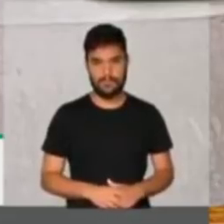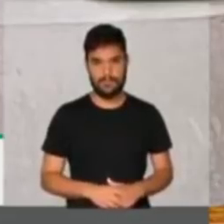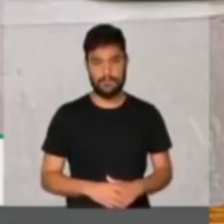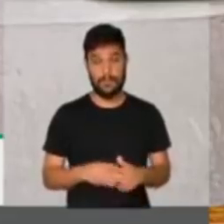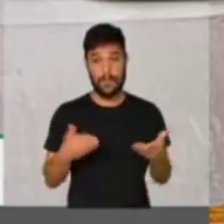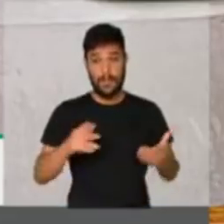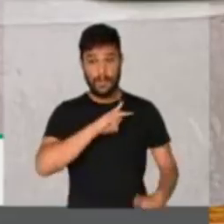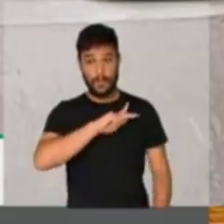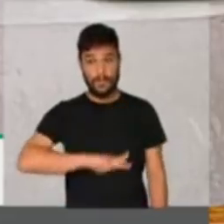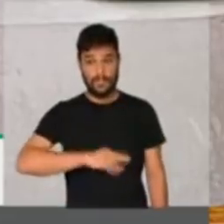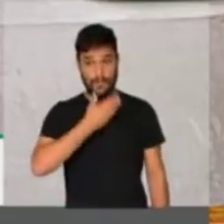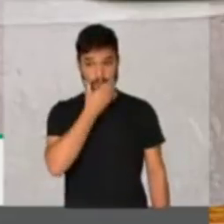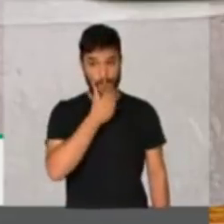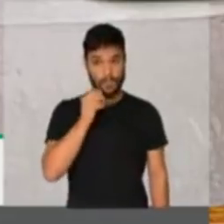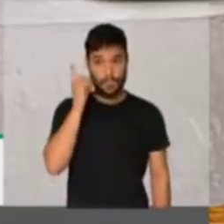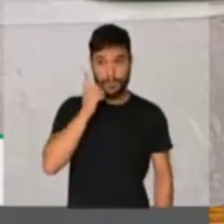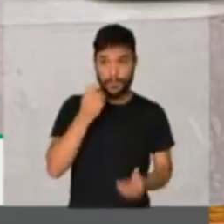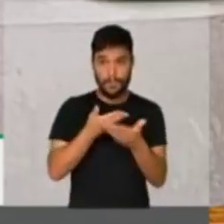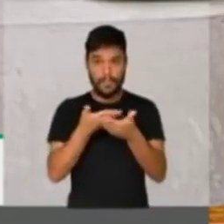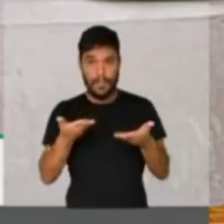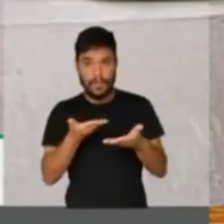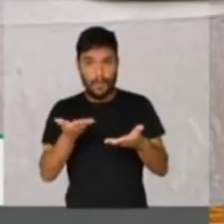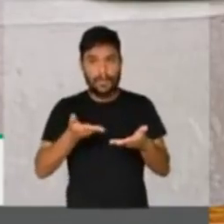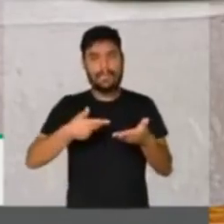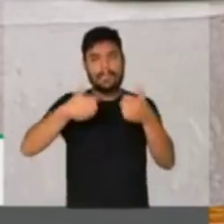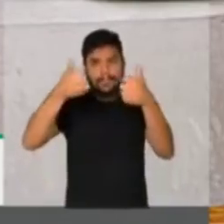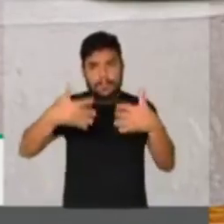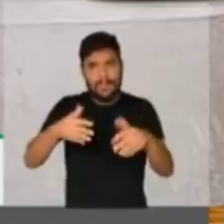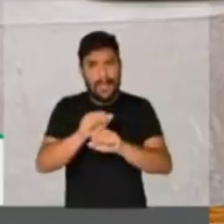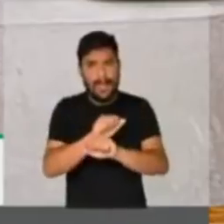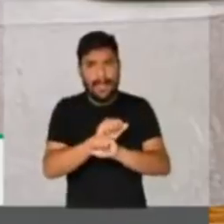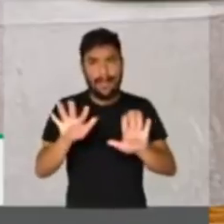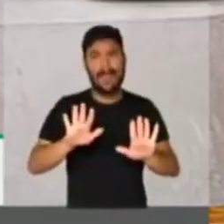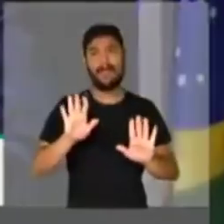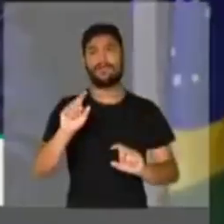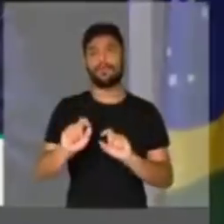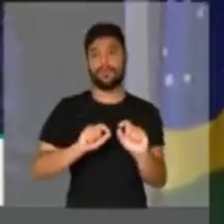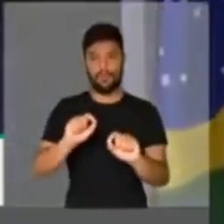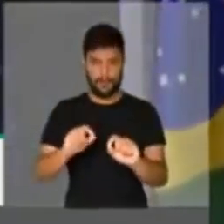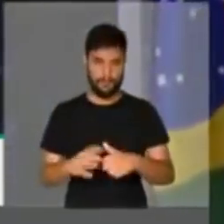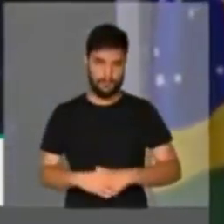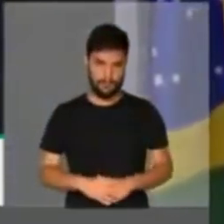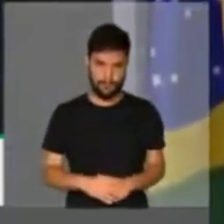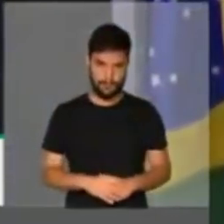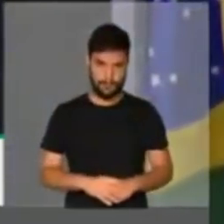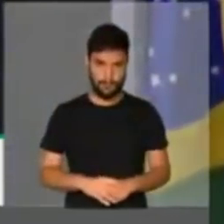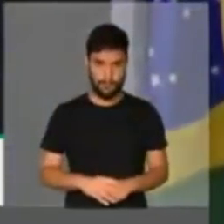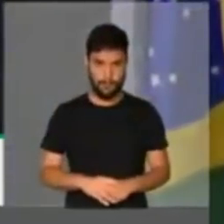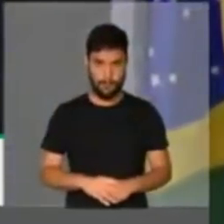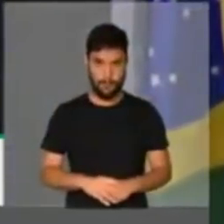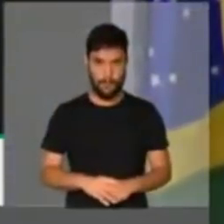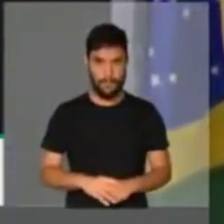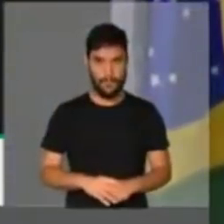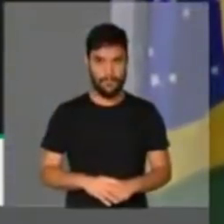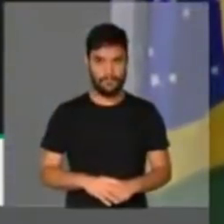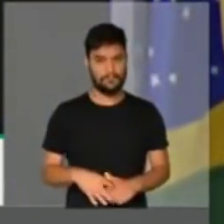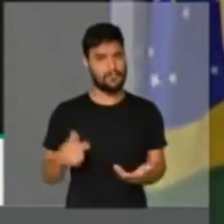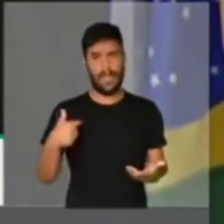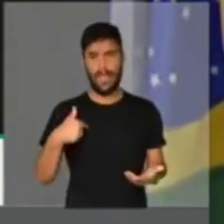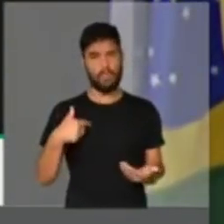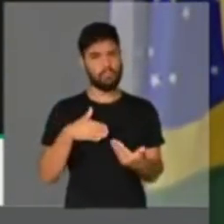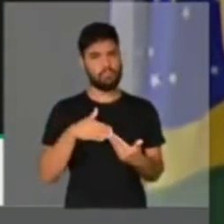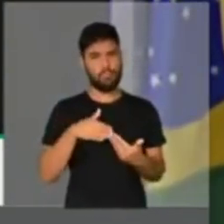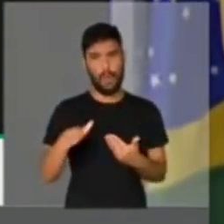Senhor Presidente, senhores parlamentares, queria colocar aqui bastante claramente, antes de qualquer coisa, que eu não